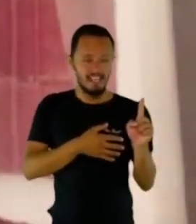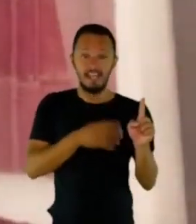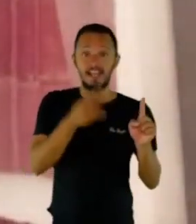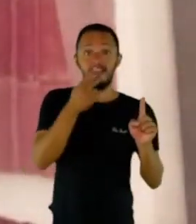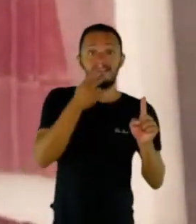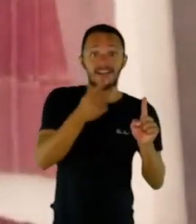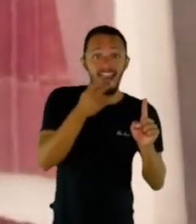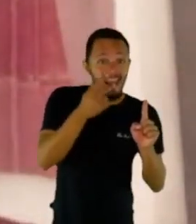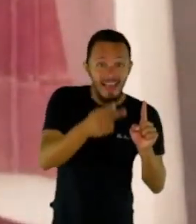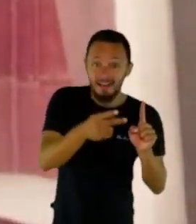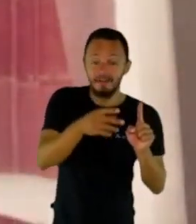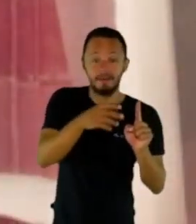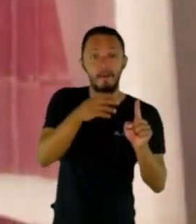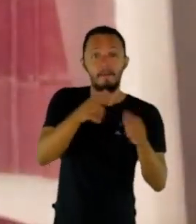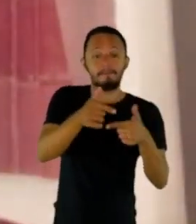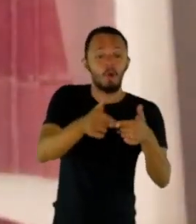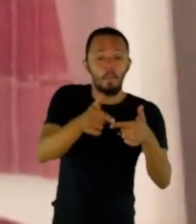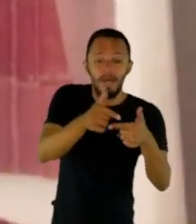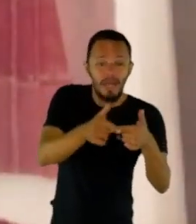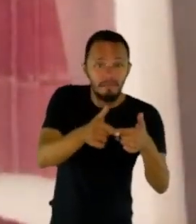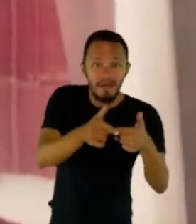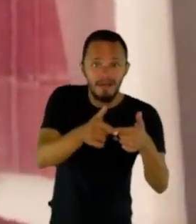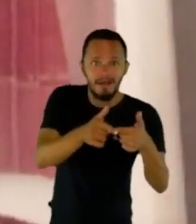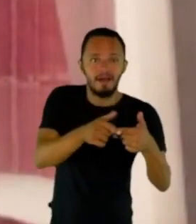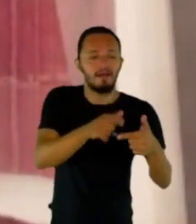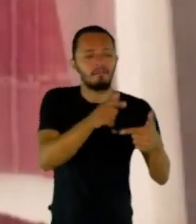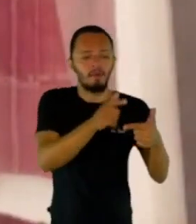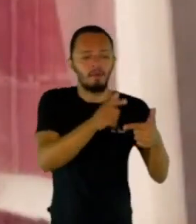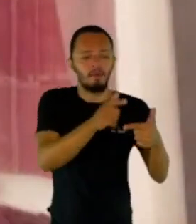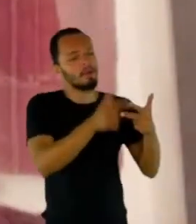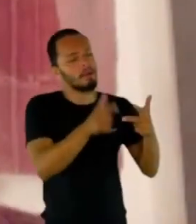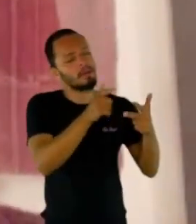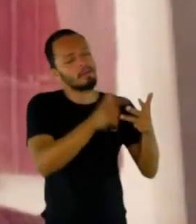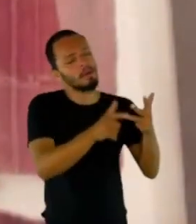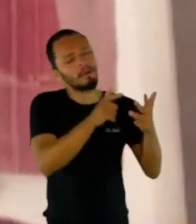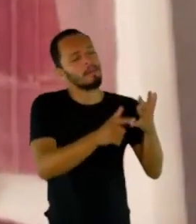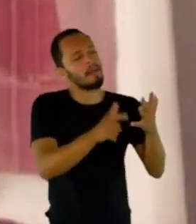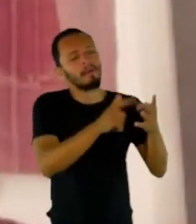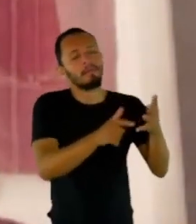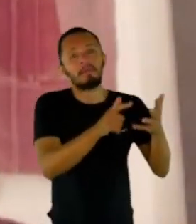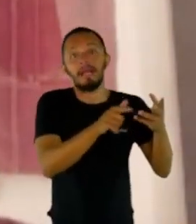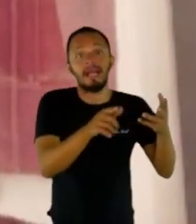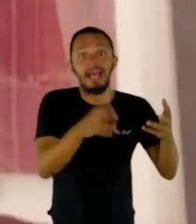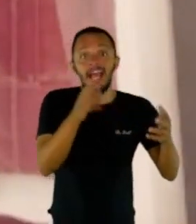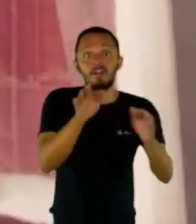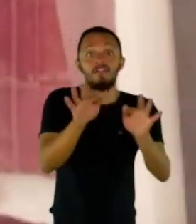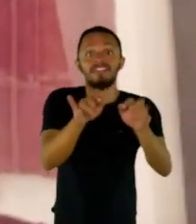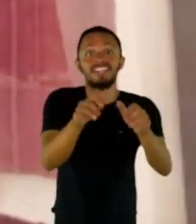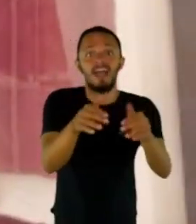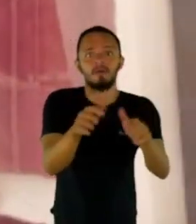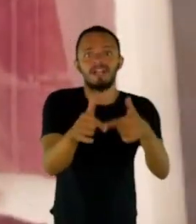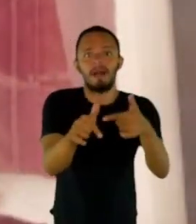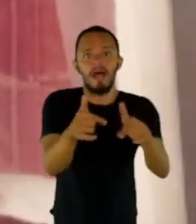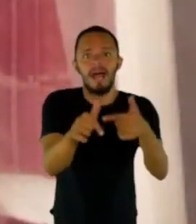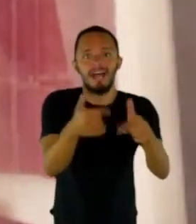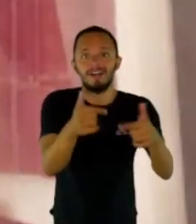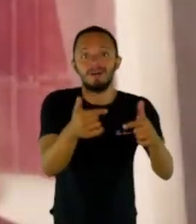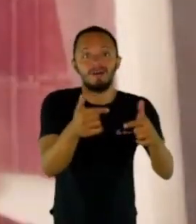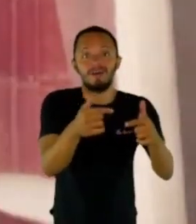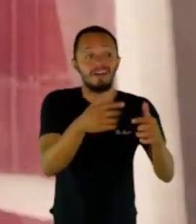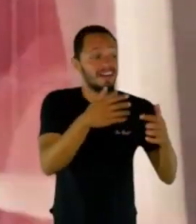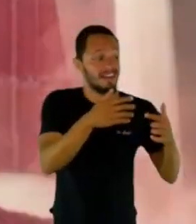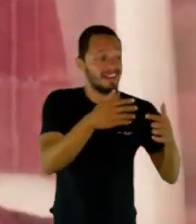diluindo. No final do trabalho, elas falavam, cara, aquilo já não me incomoda mais. Aquilo, pra mim, já passou.